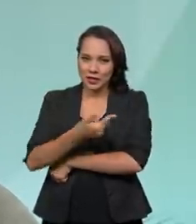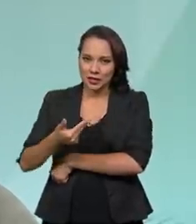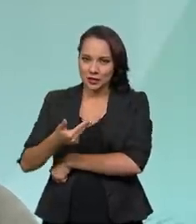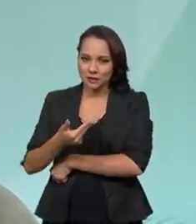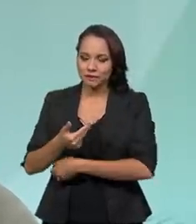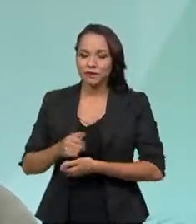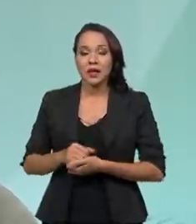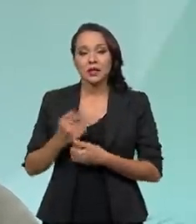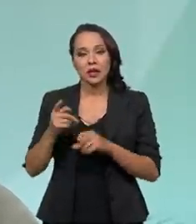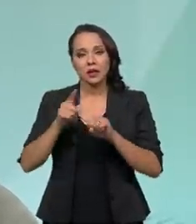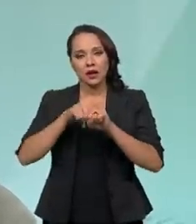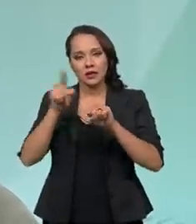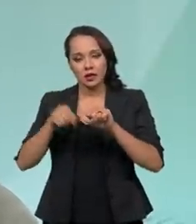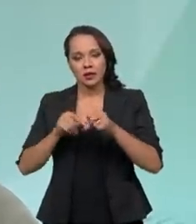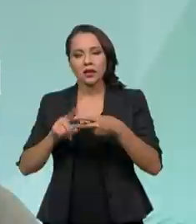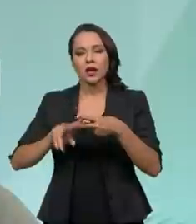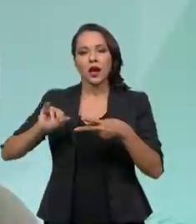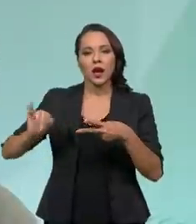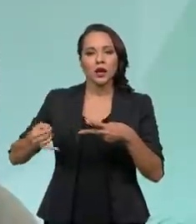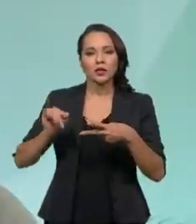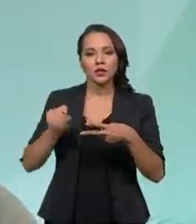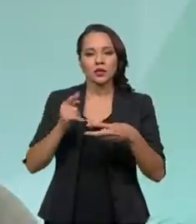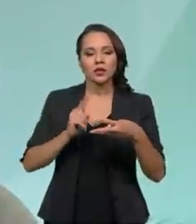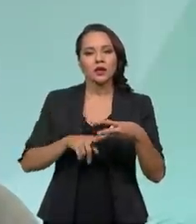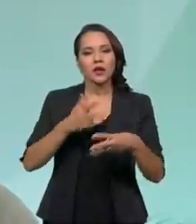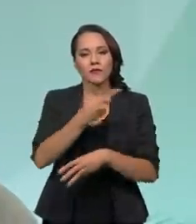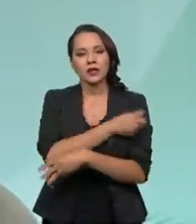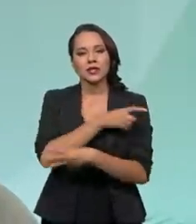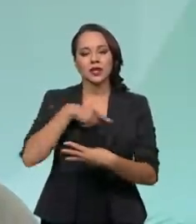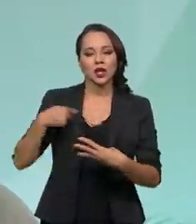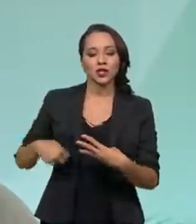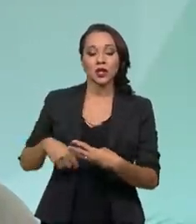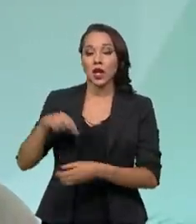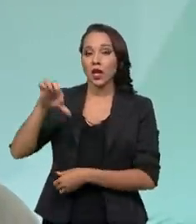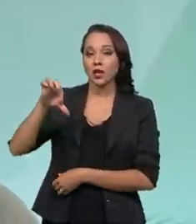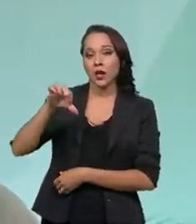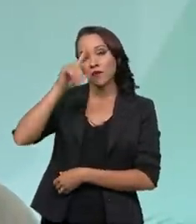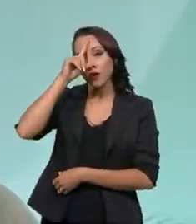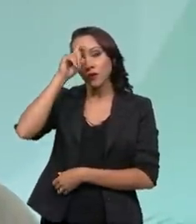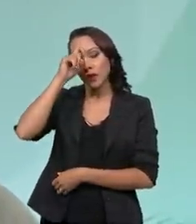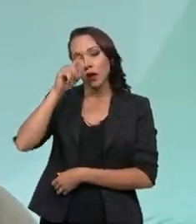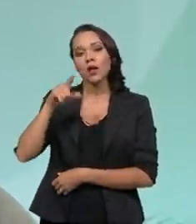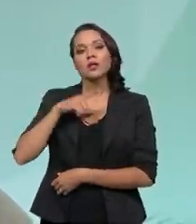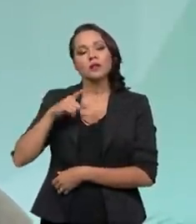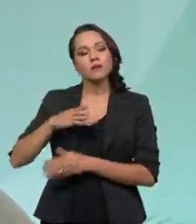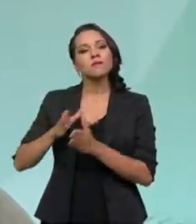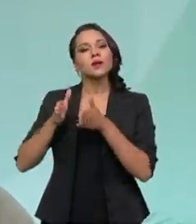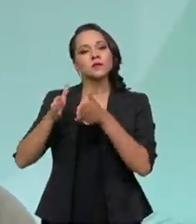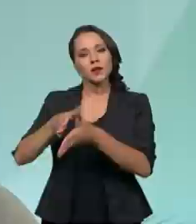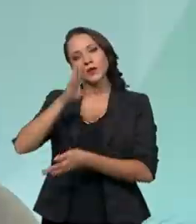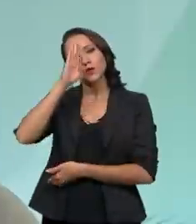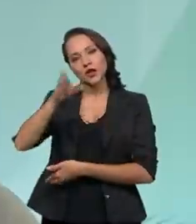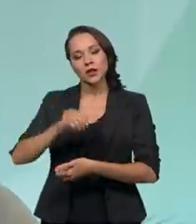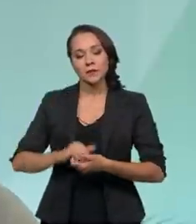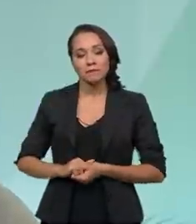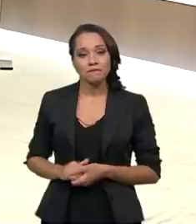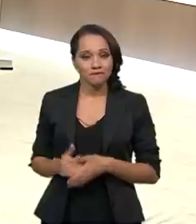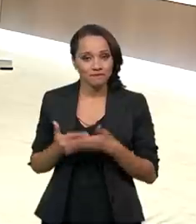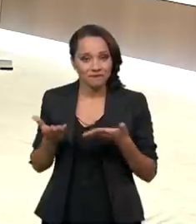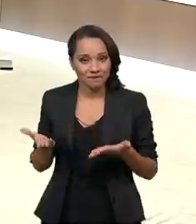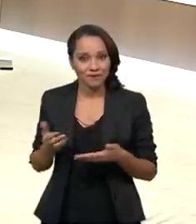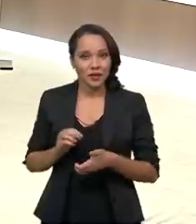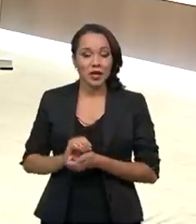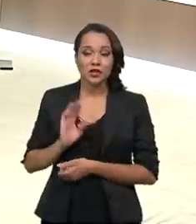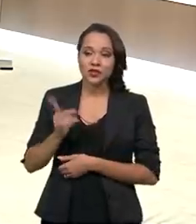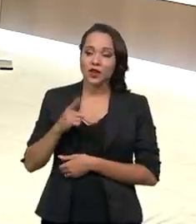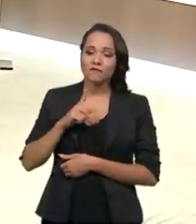Tanto a AstraZeneca, a Janssen e a Coronavac, em nove hospitais tivemos uma participação direta. Ou seja, nós